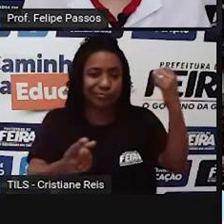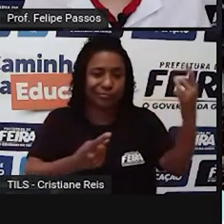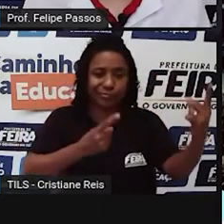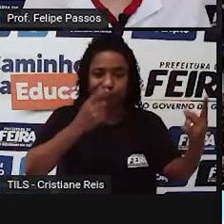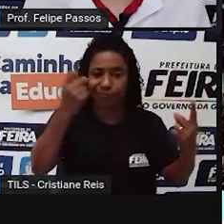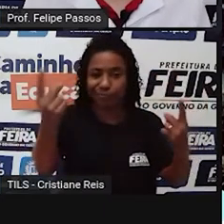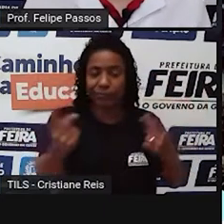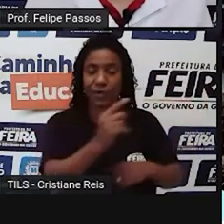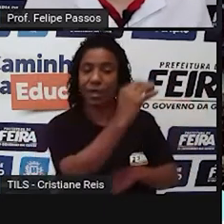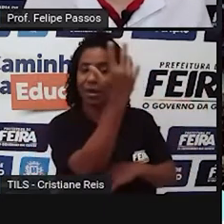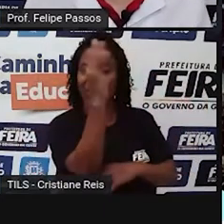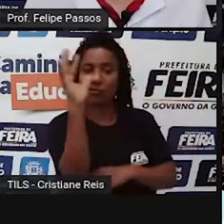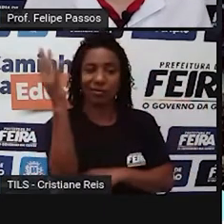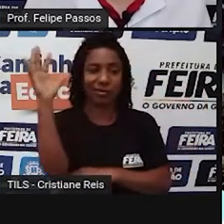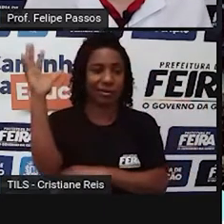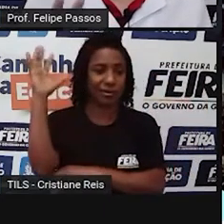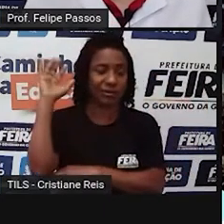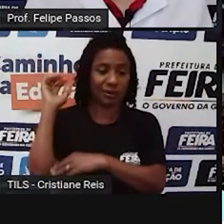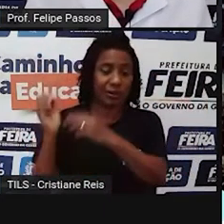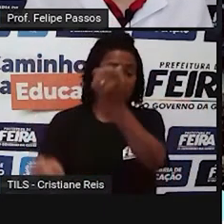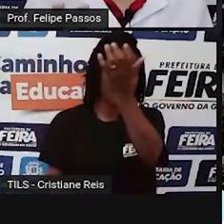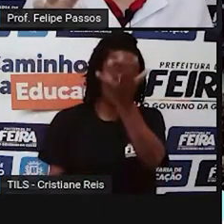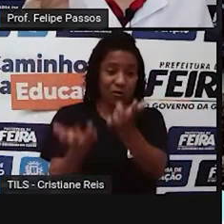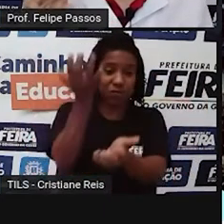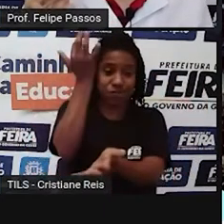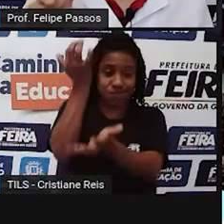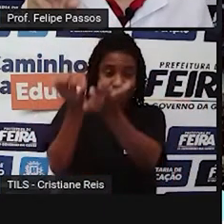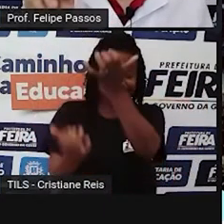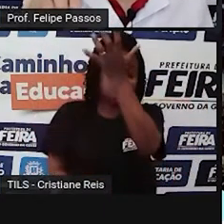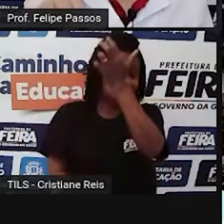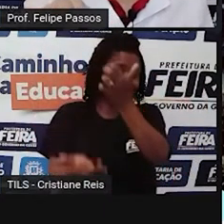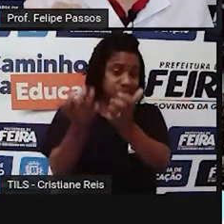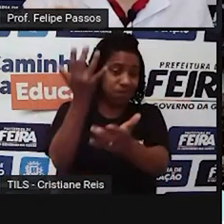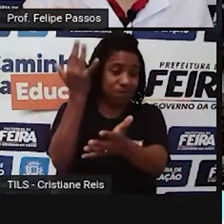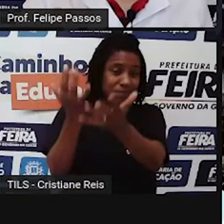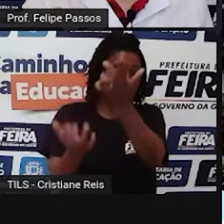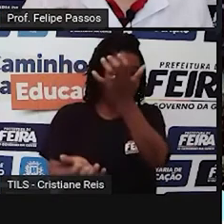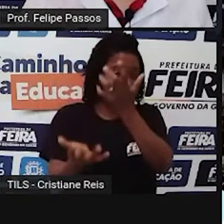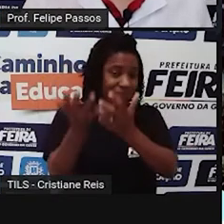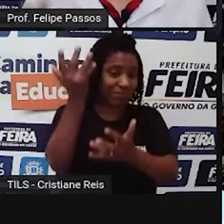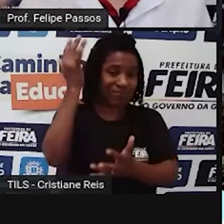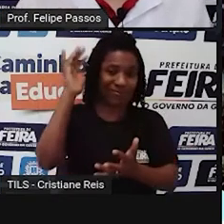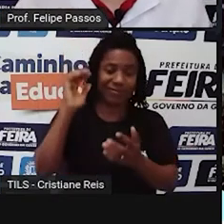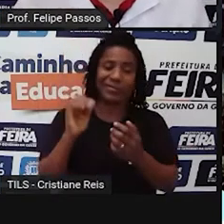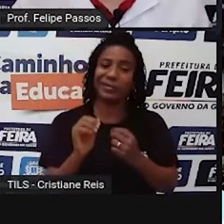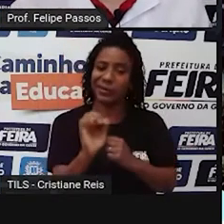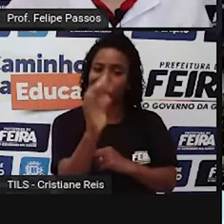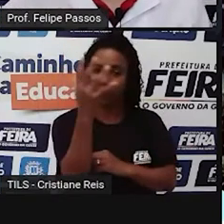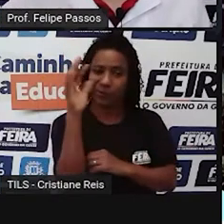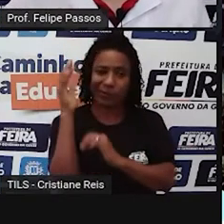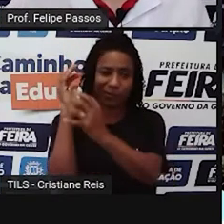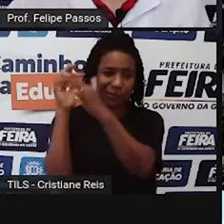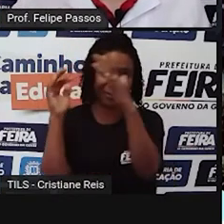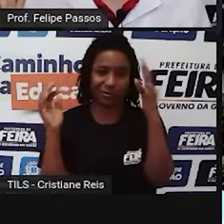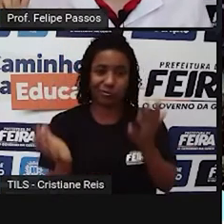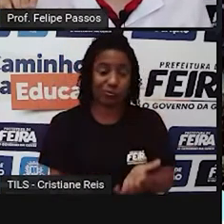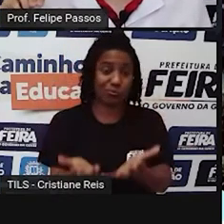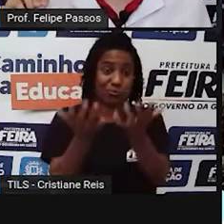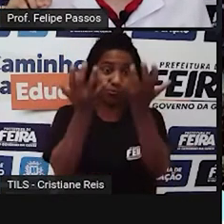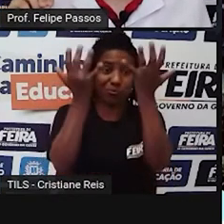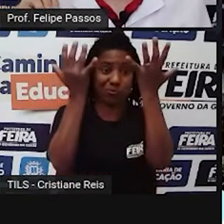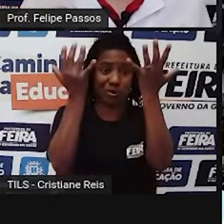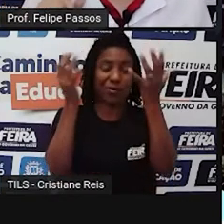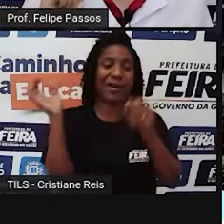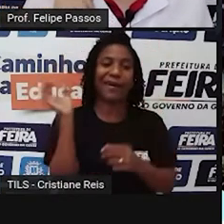florestais, naturalmente. Naturalmente, claro, é um processo natural, mas o ser humano já acelerou muito esse processo com